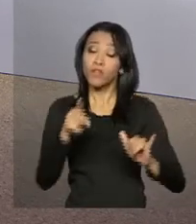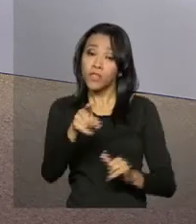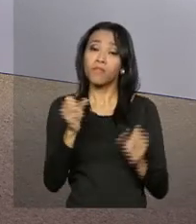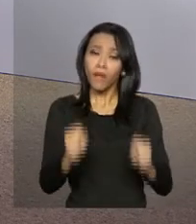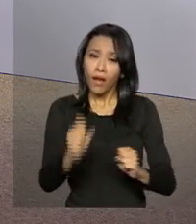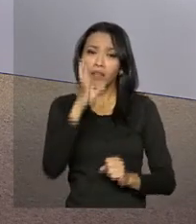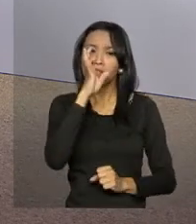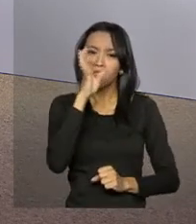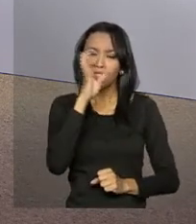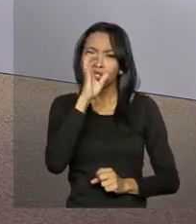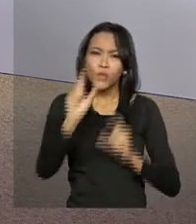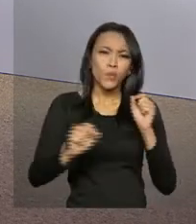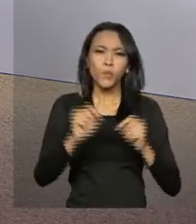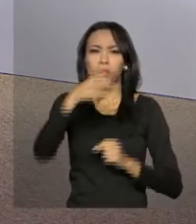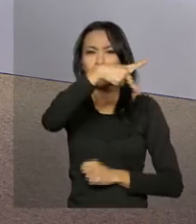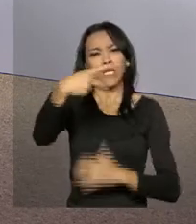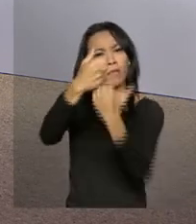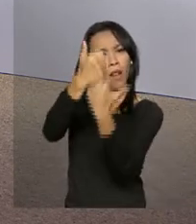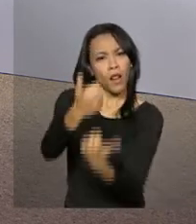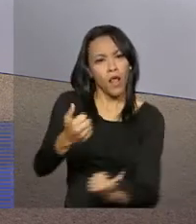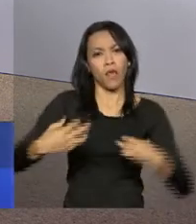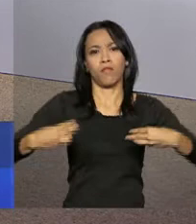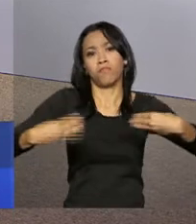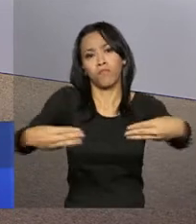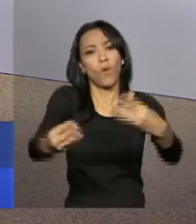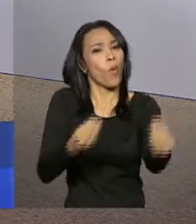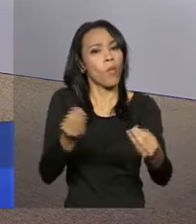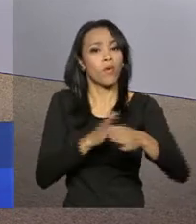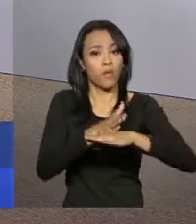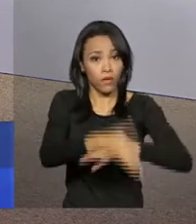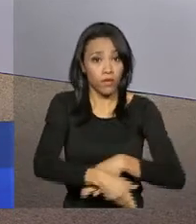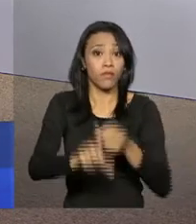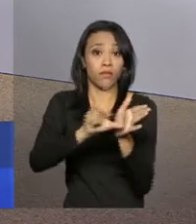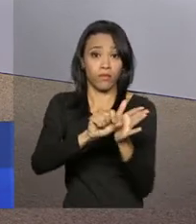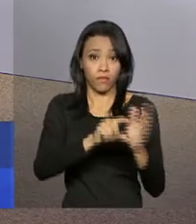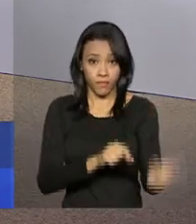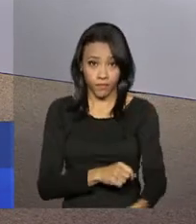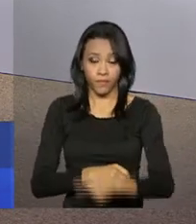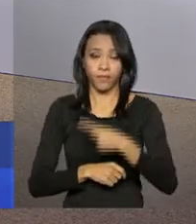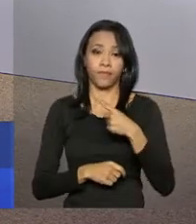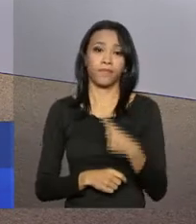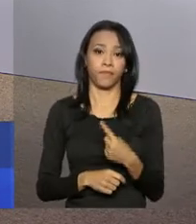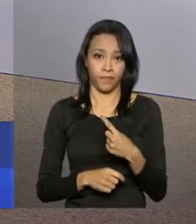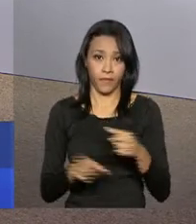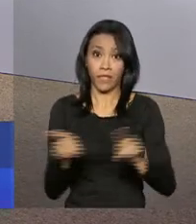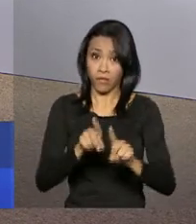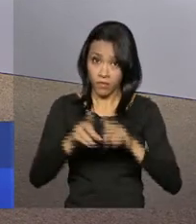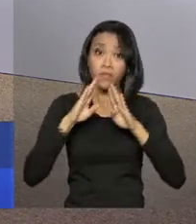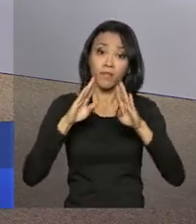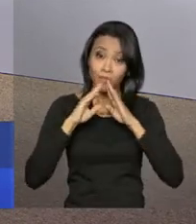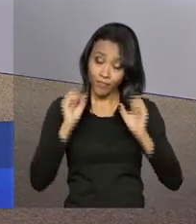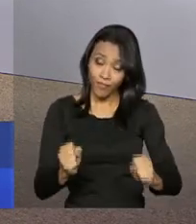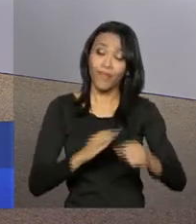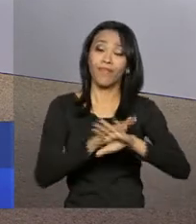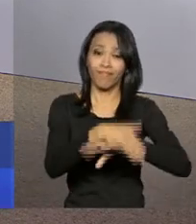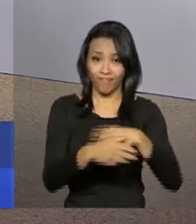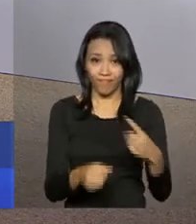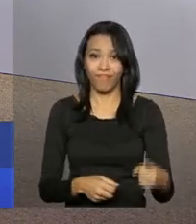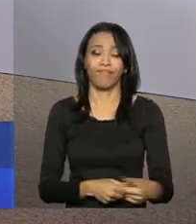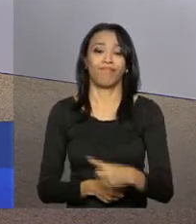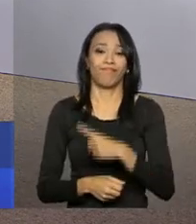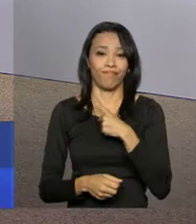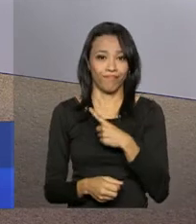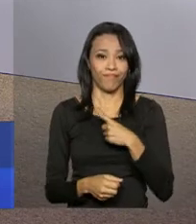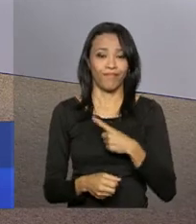Acompanhe as novidades do Executivo Federal também nas nossas redes sociais, twitter.com.br tvnbr e facebook.com.br